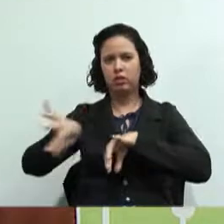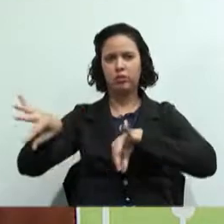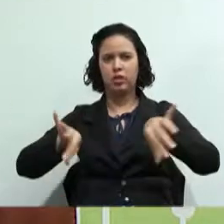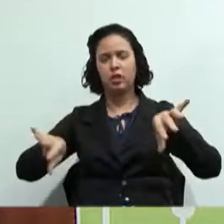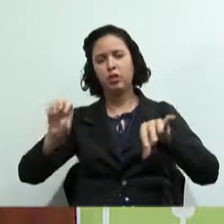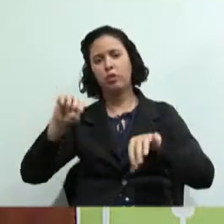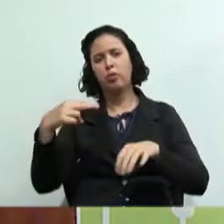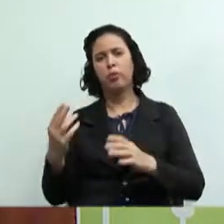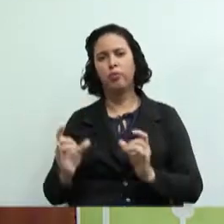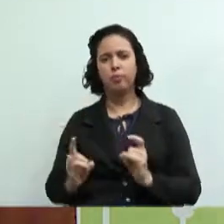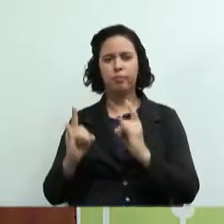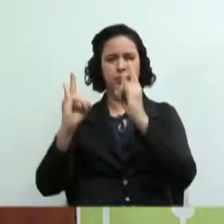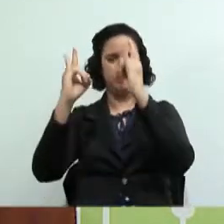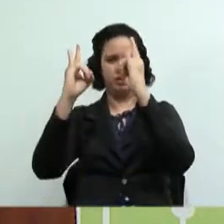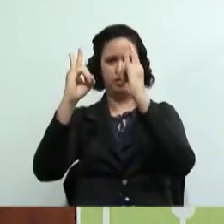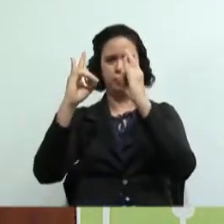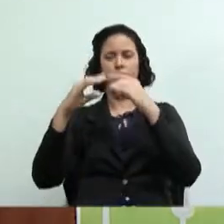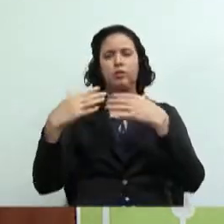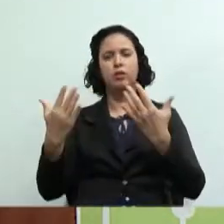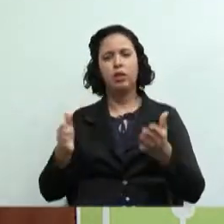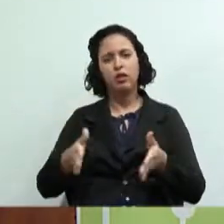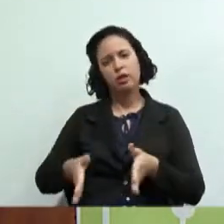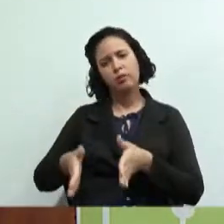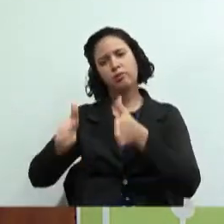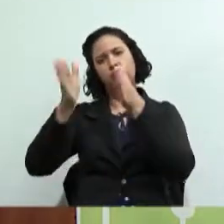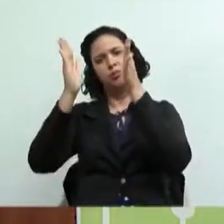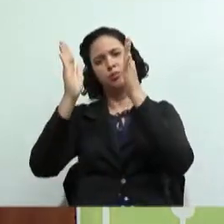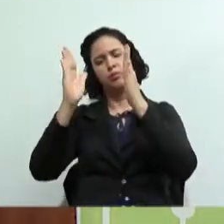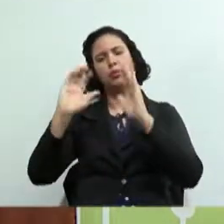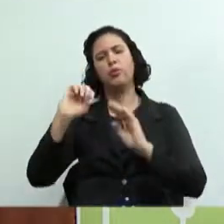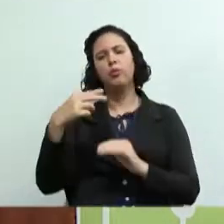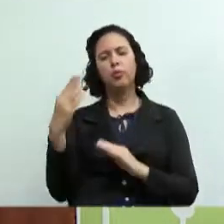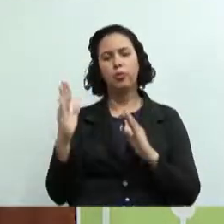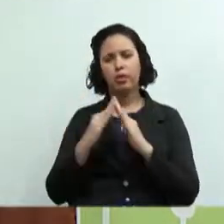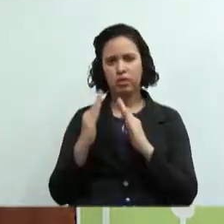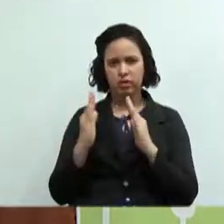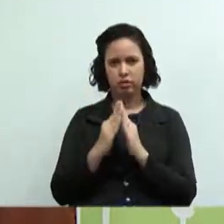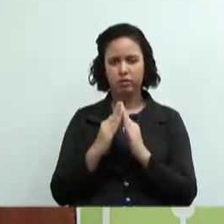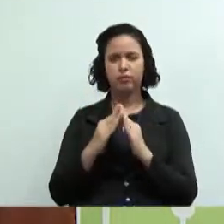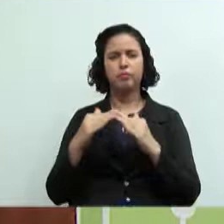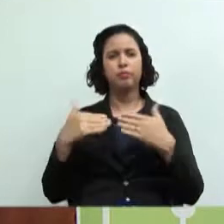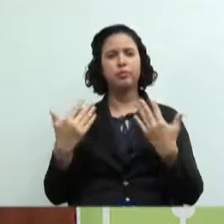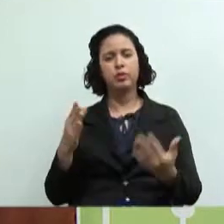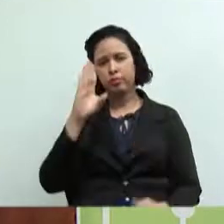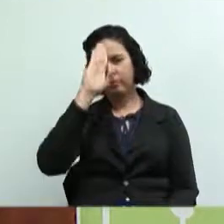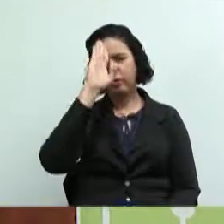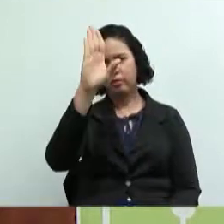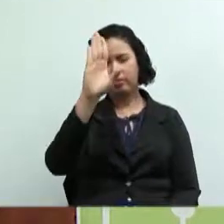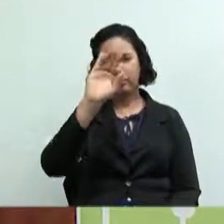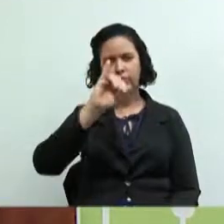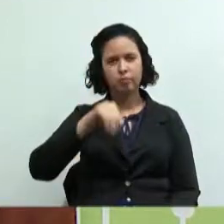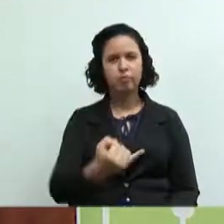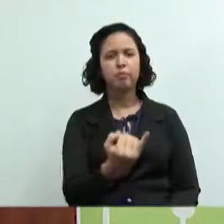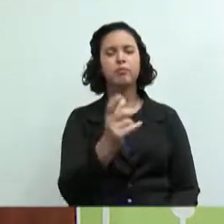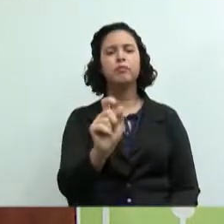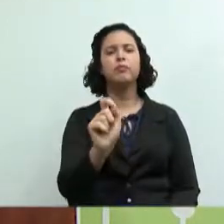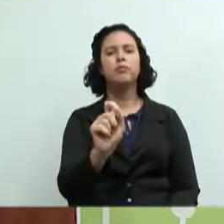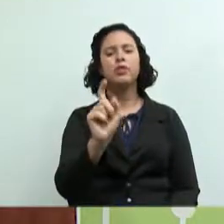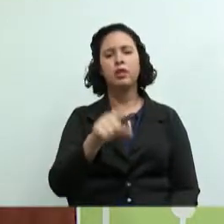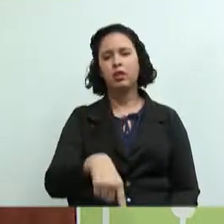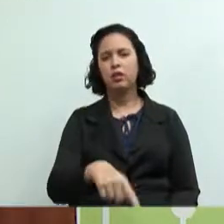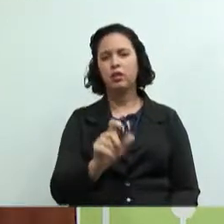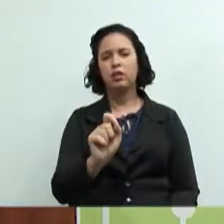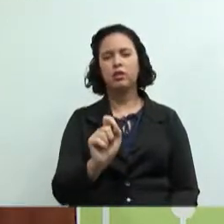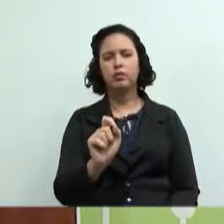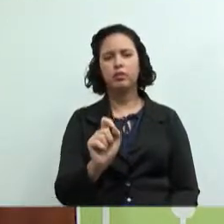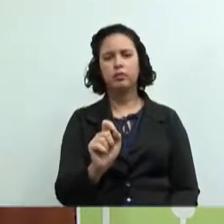condomínios, sejam casas ou sejam apartamentos e a principal vantagem disso, como sempre,